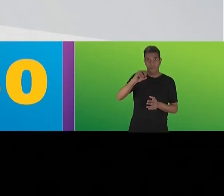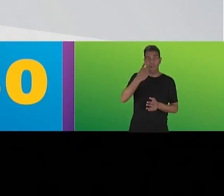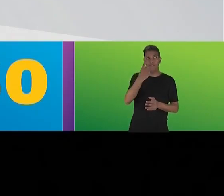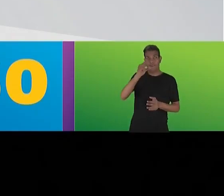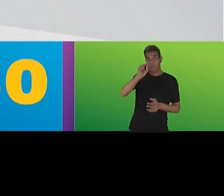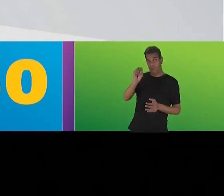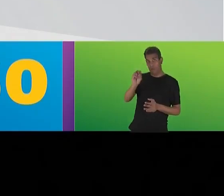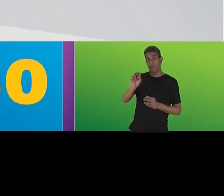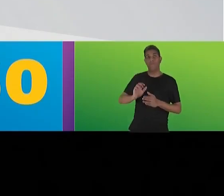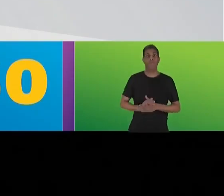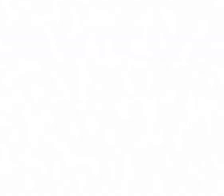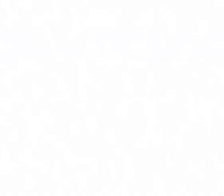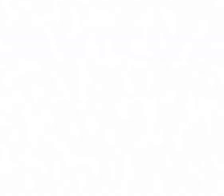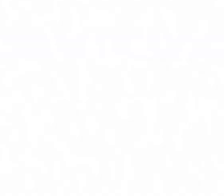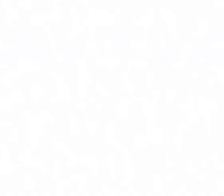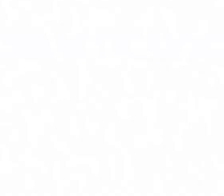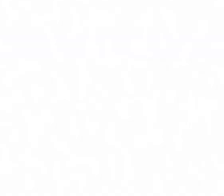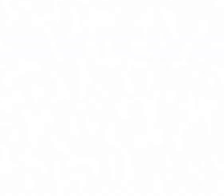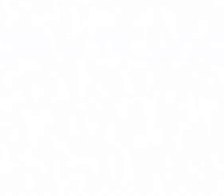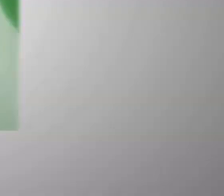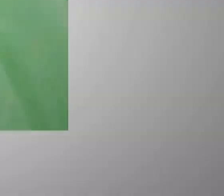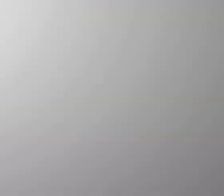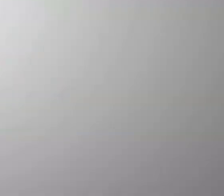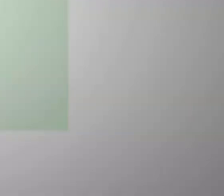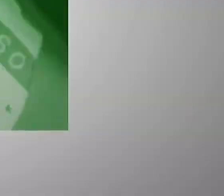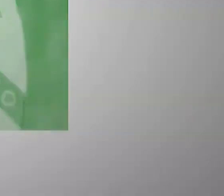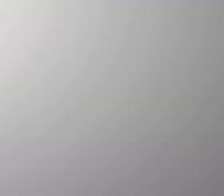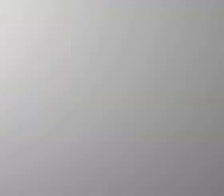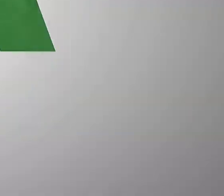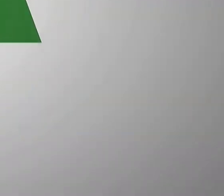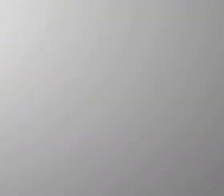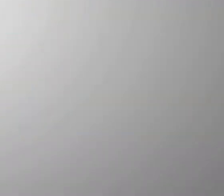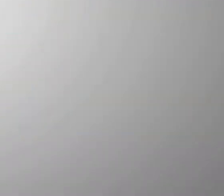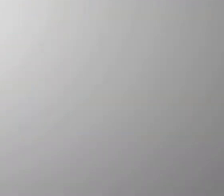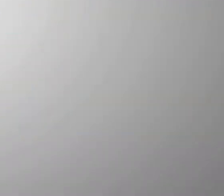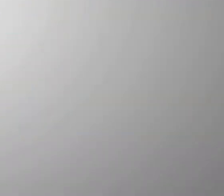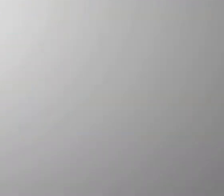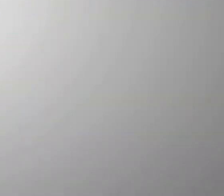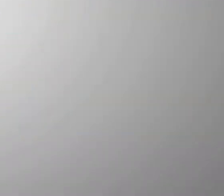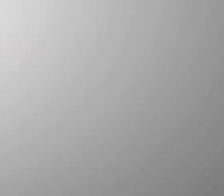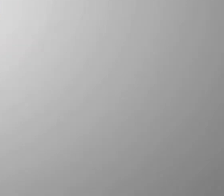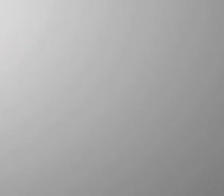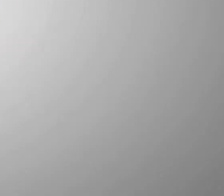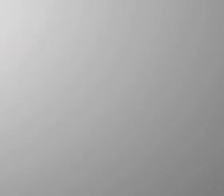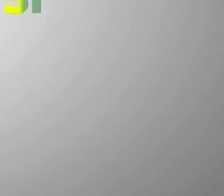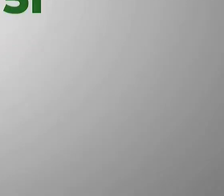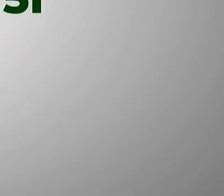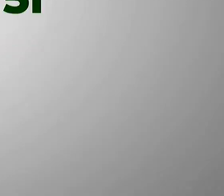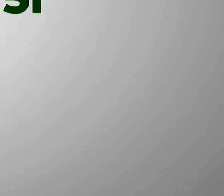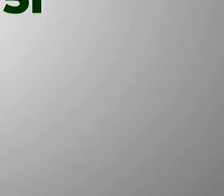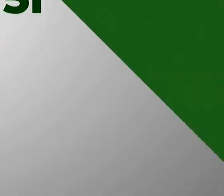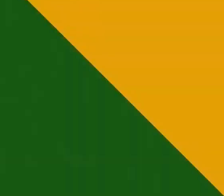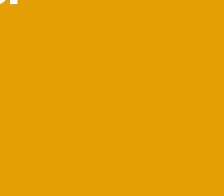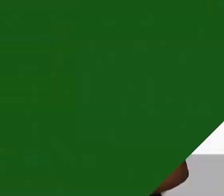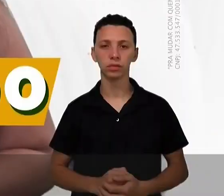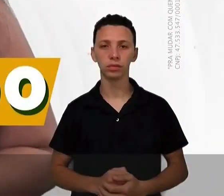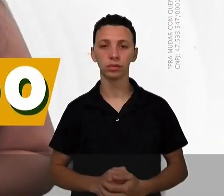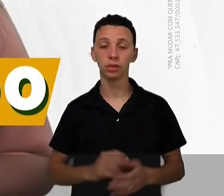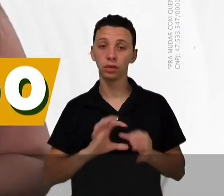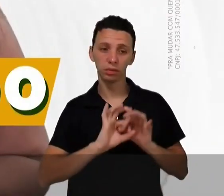Doutora Márcia Vallier, 9060. Vote nos candidatos a Deputado Federal do Patriota 51.